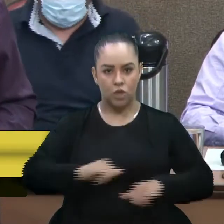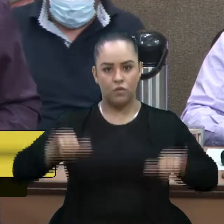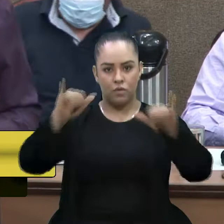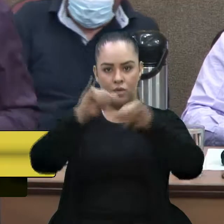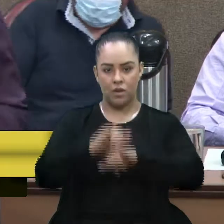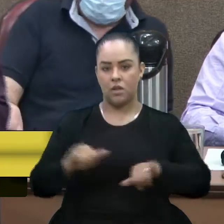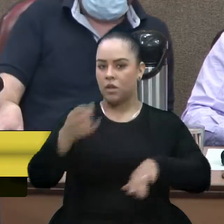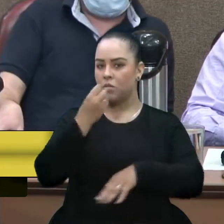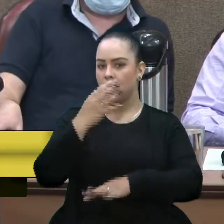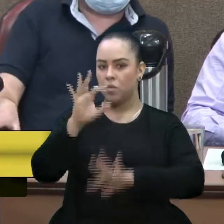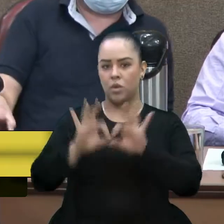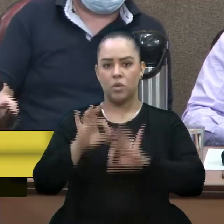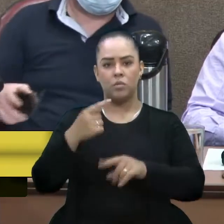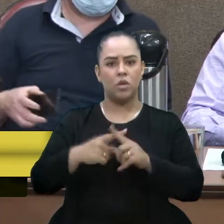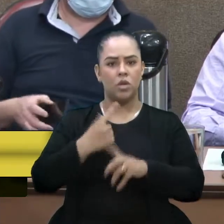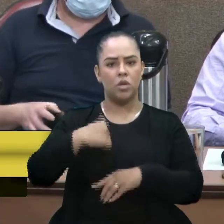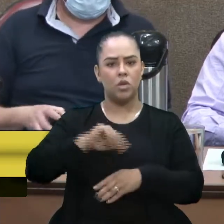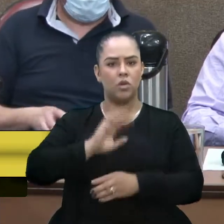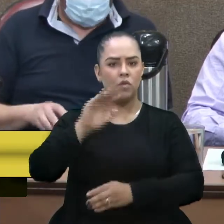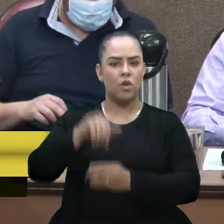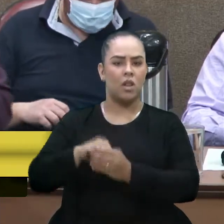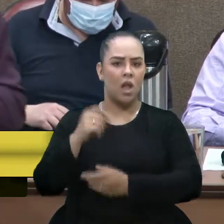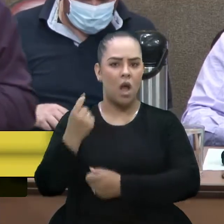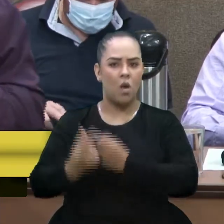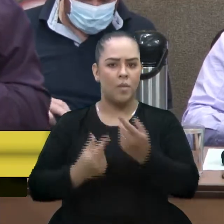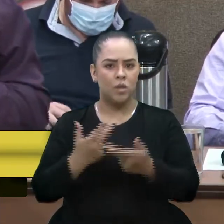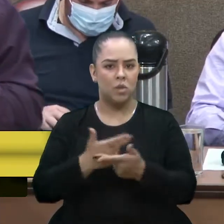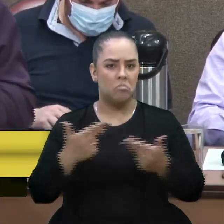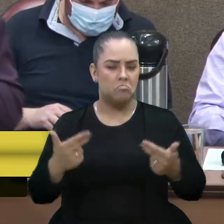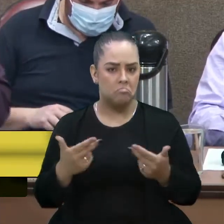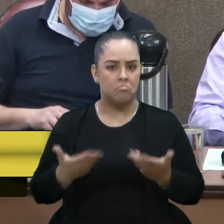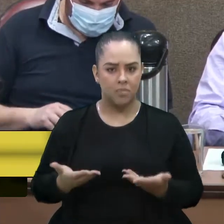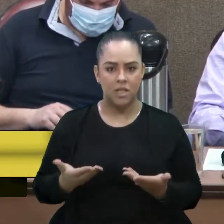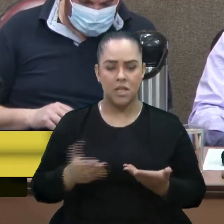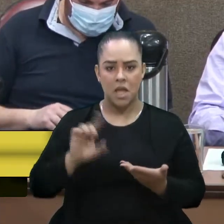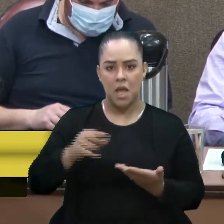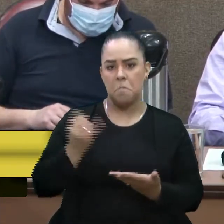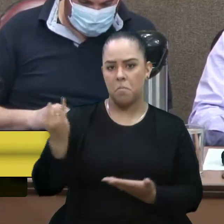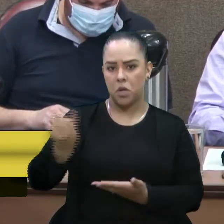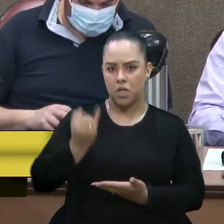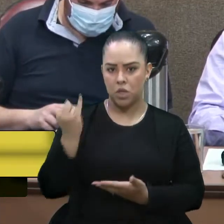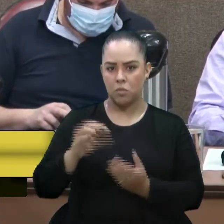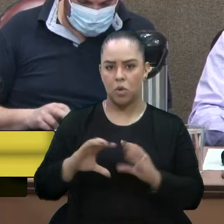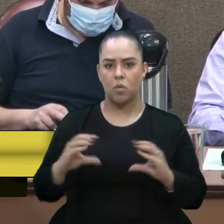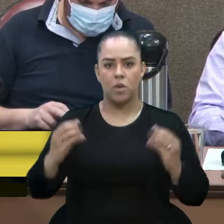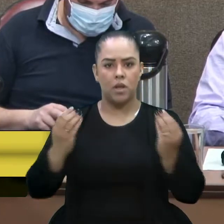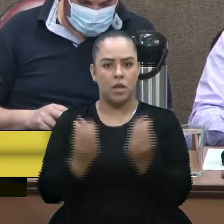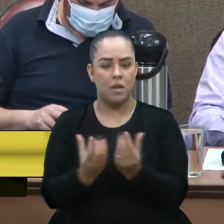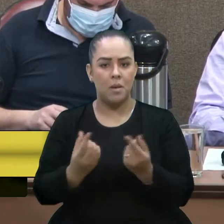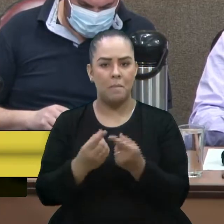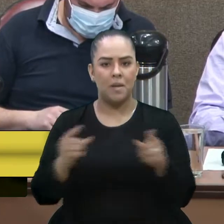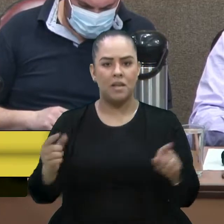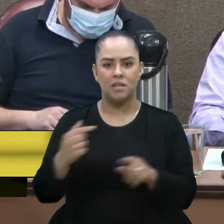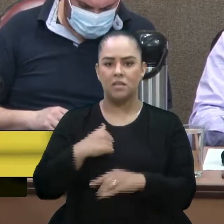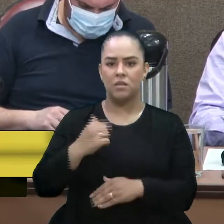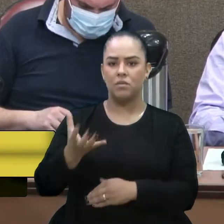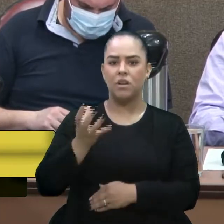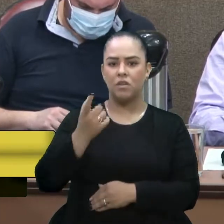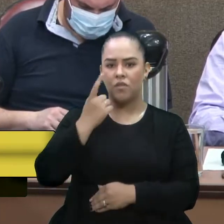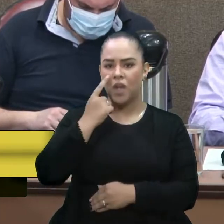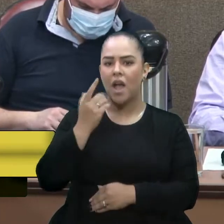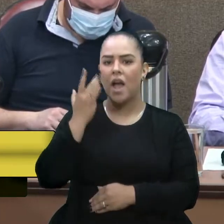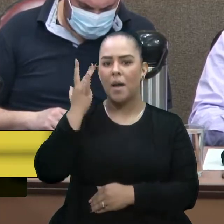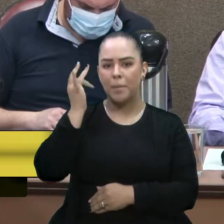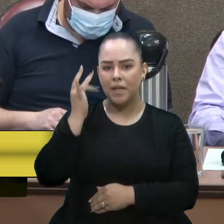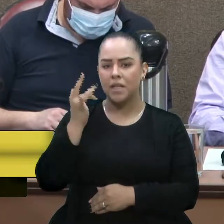E a gente vota aqui algumas coisas que são de extrema importância para a comunidade, mas eu quero ver amanhã